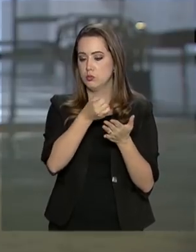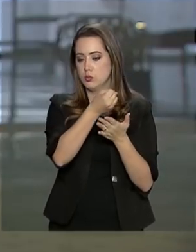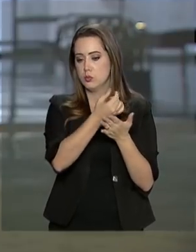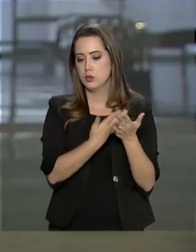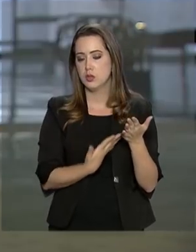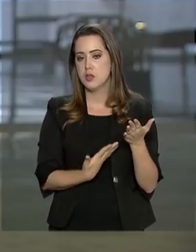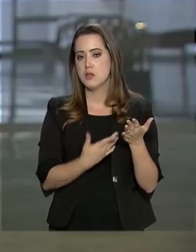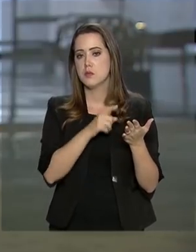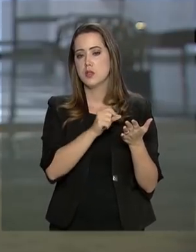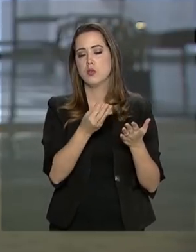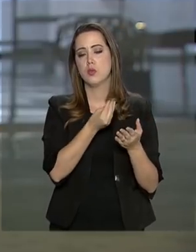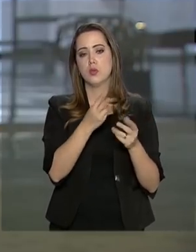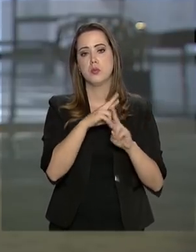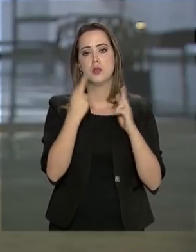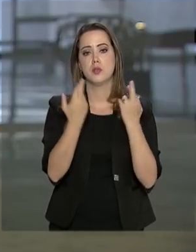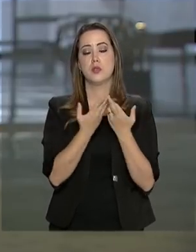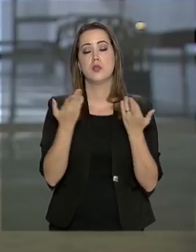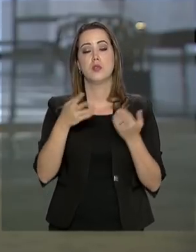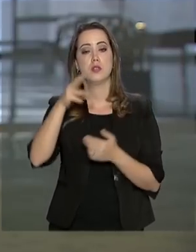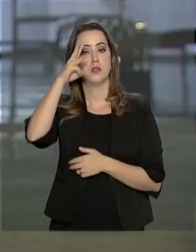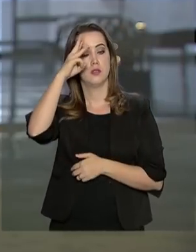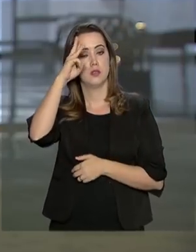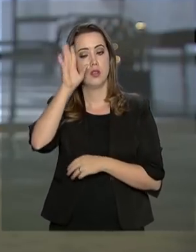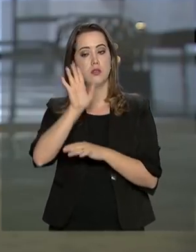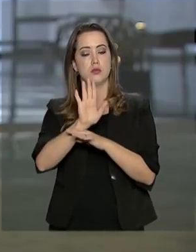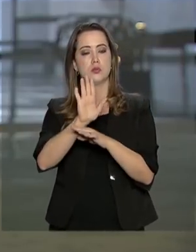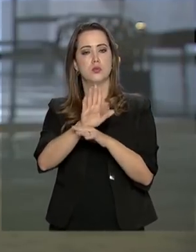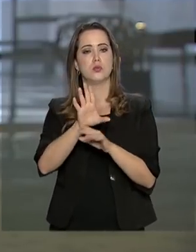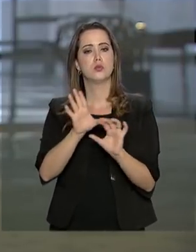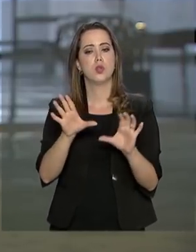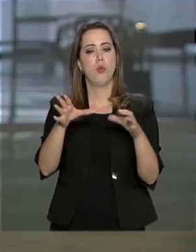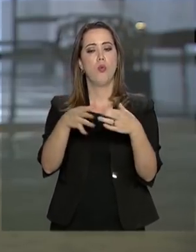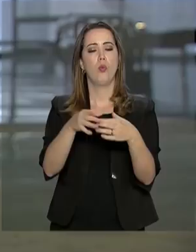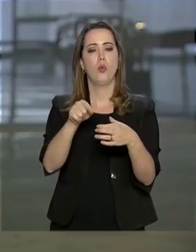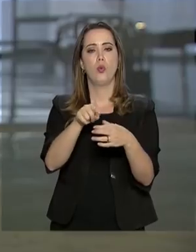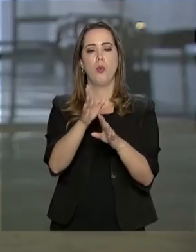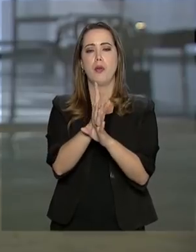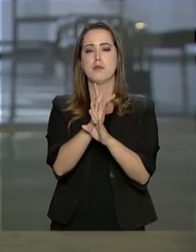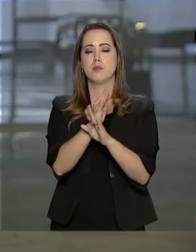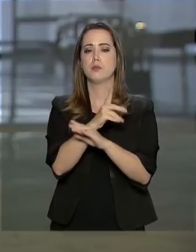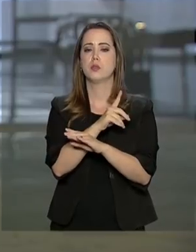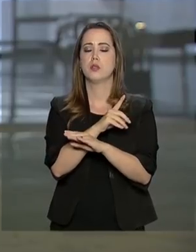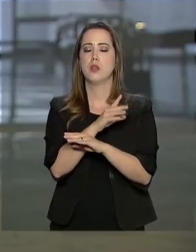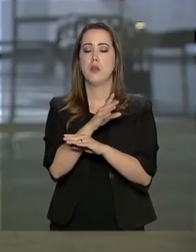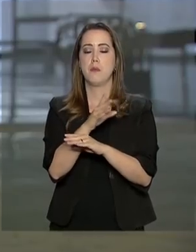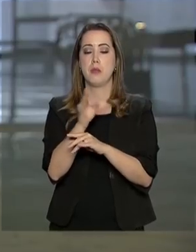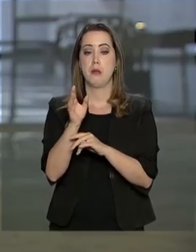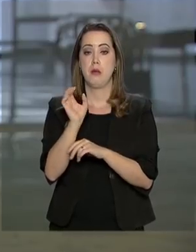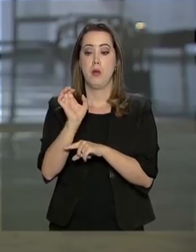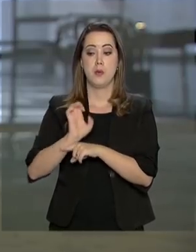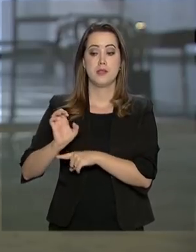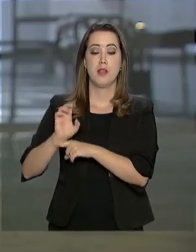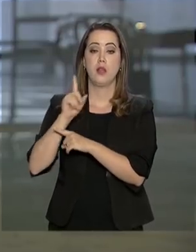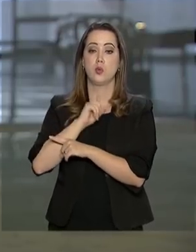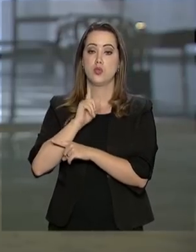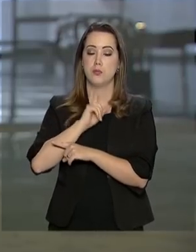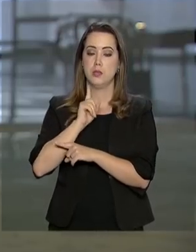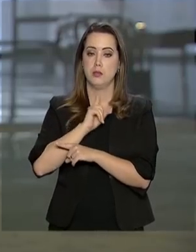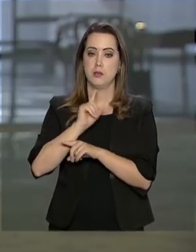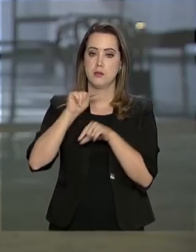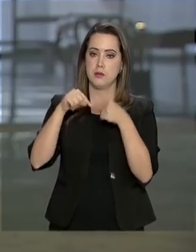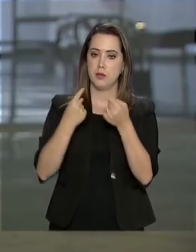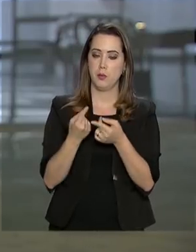resultado da reunião desta terça-feira sobre o apoio que vem sendo dado ao Estado de Minas Gerais após a tragédia de